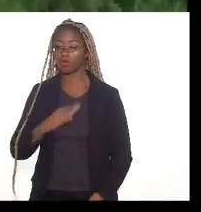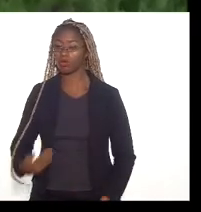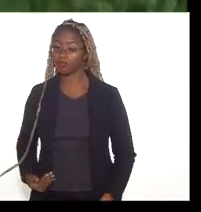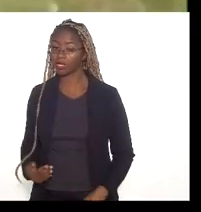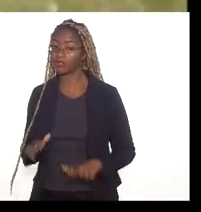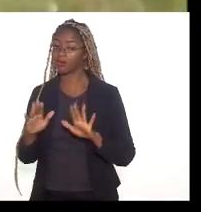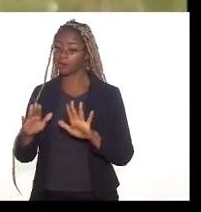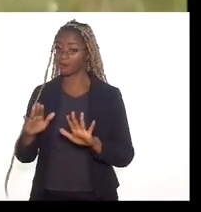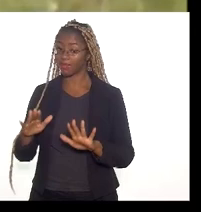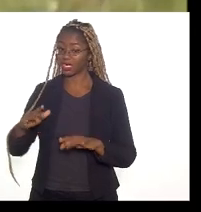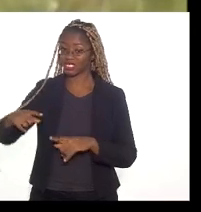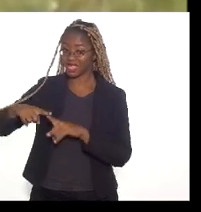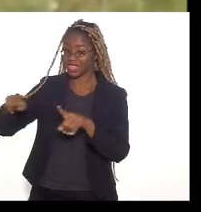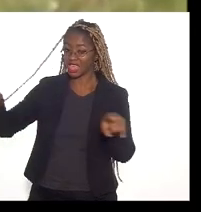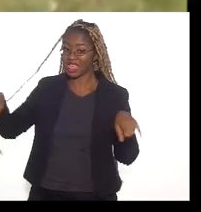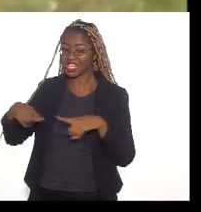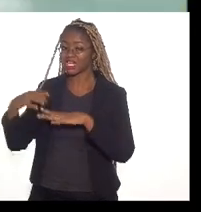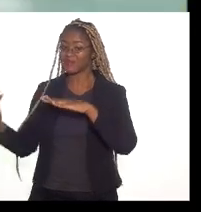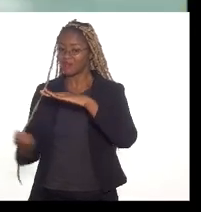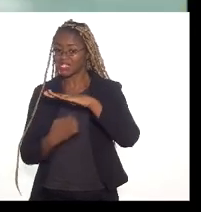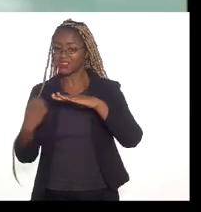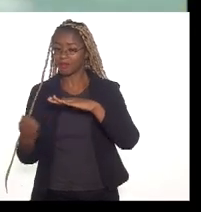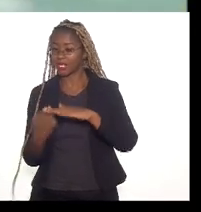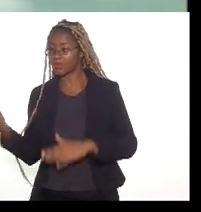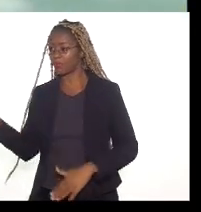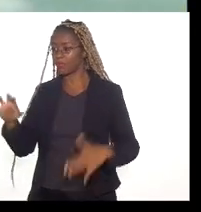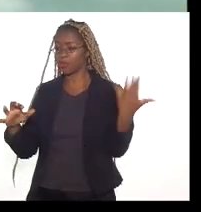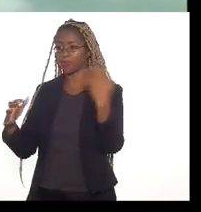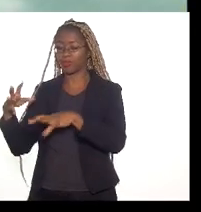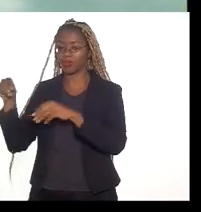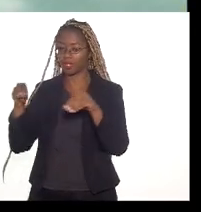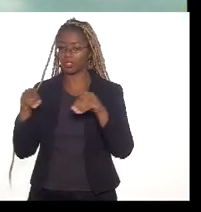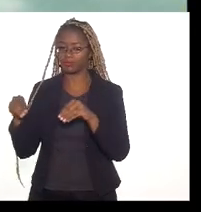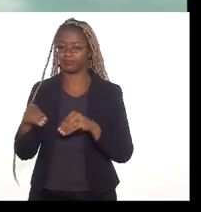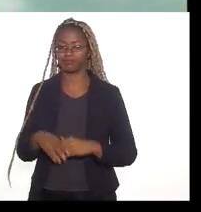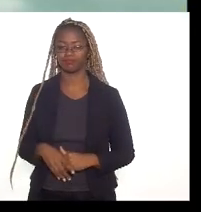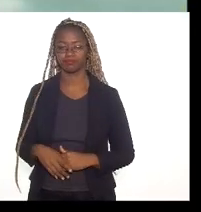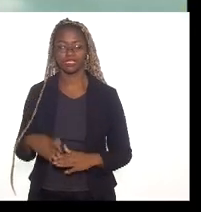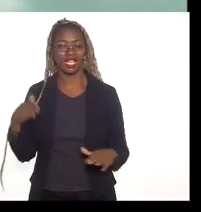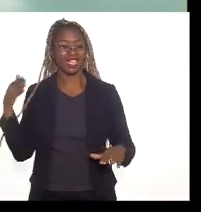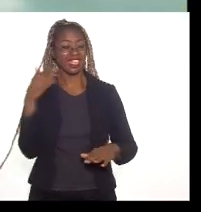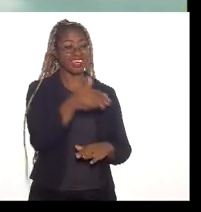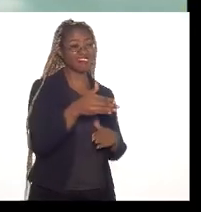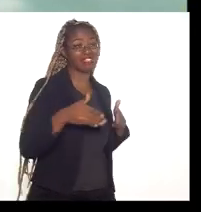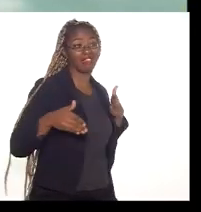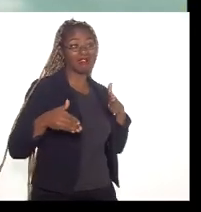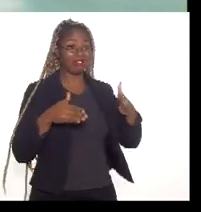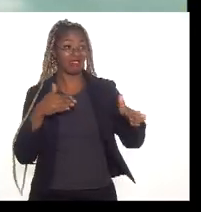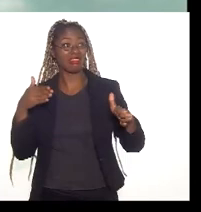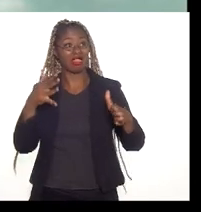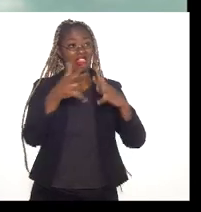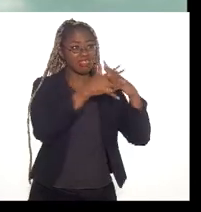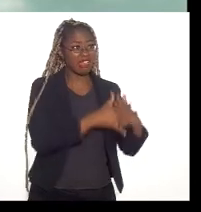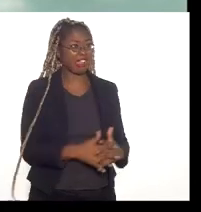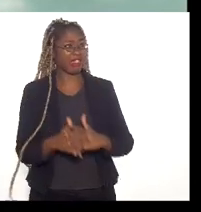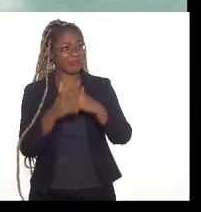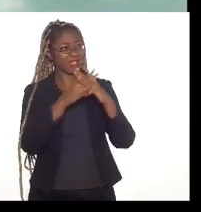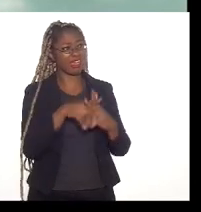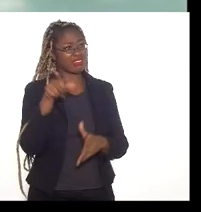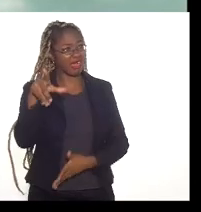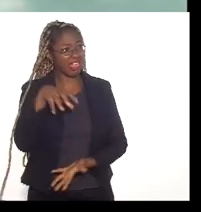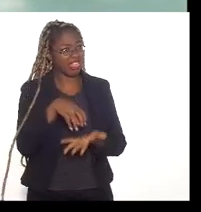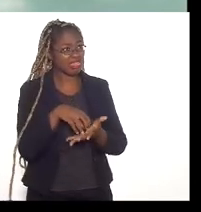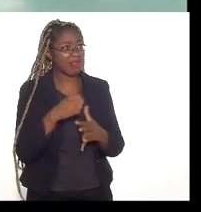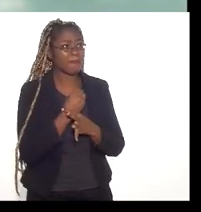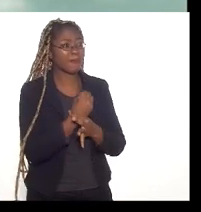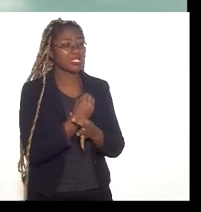empresas e não param de aterrar. Eles estão fazendo entradas de caminhões pesados por dentro da unidade de conservação que é a